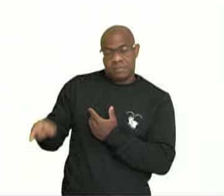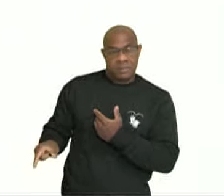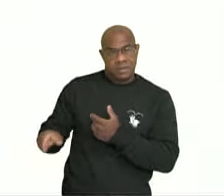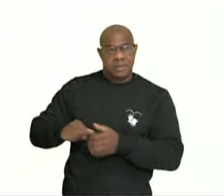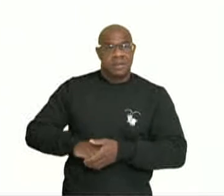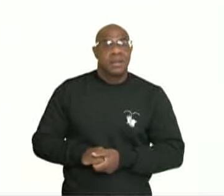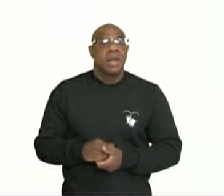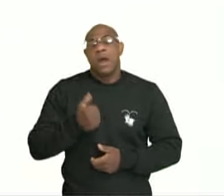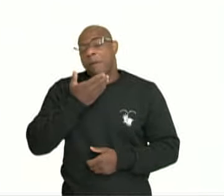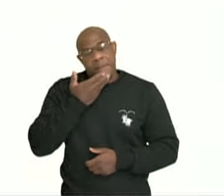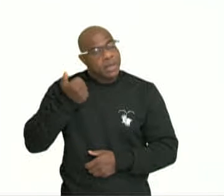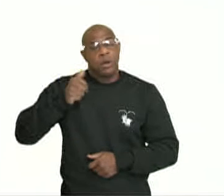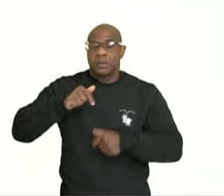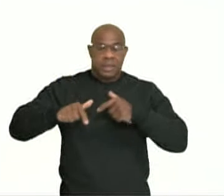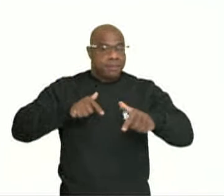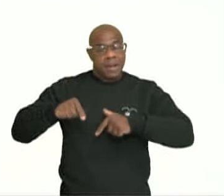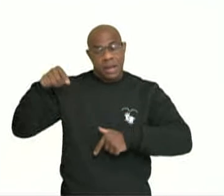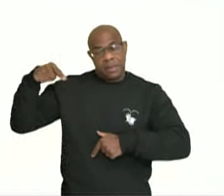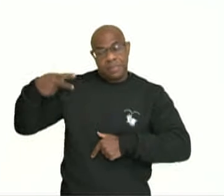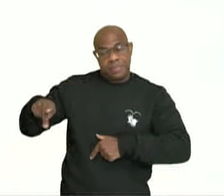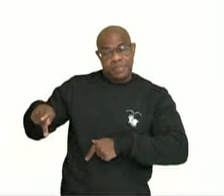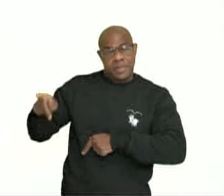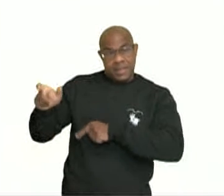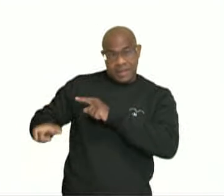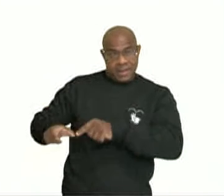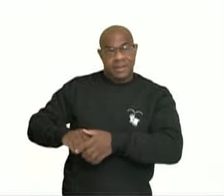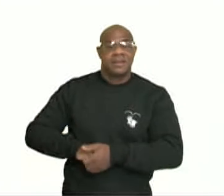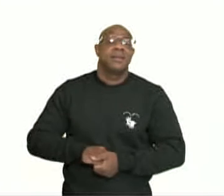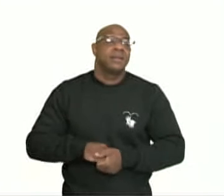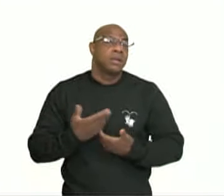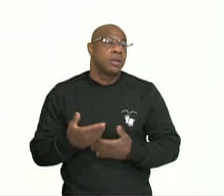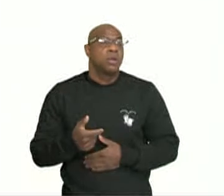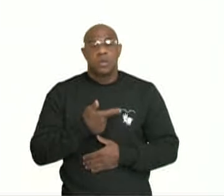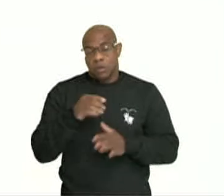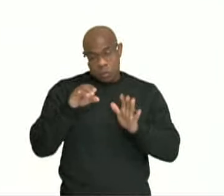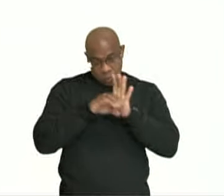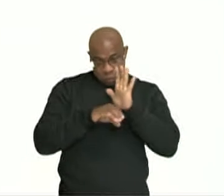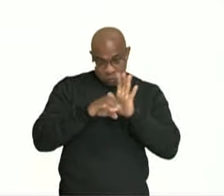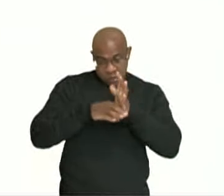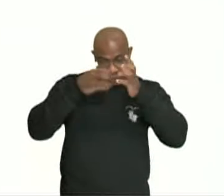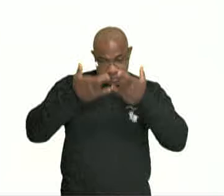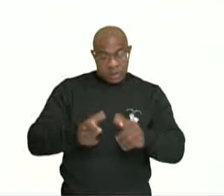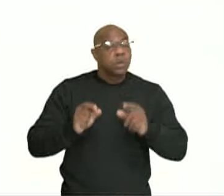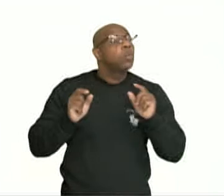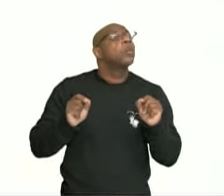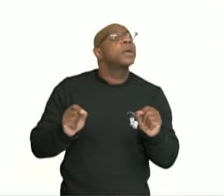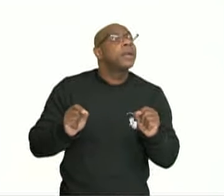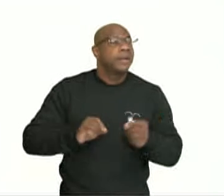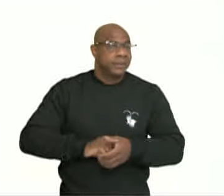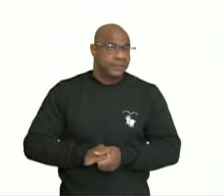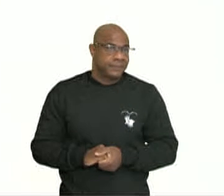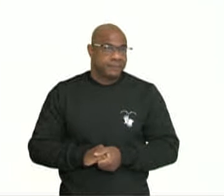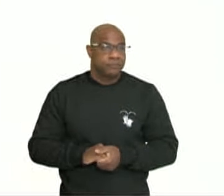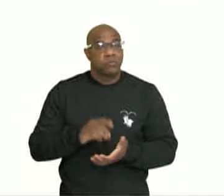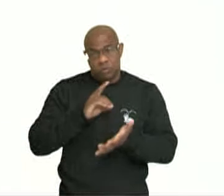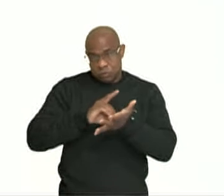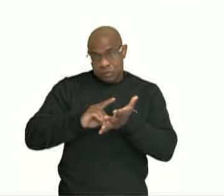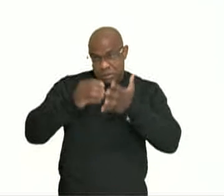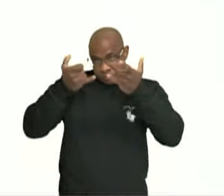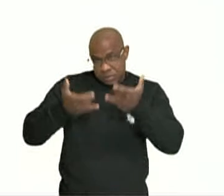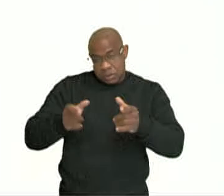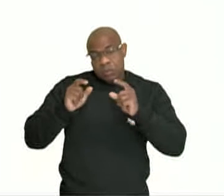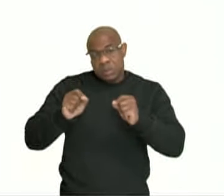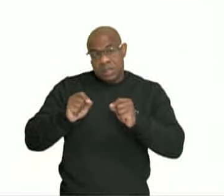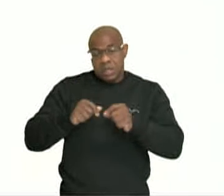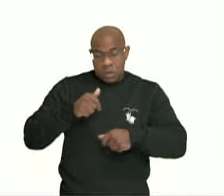É a melhor obra de um autor. Então, o segundo conceito do dicionário Caldas Aulete e do dicionário Micaelis,